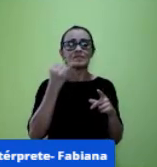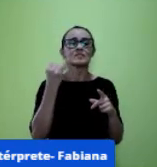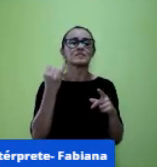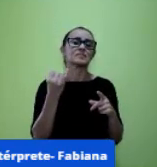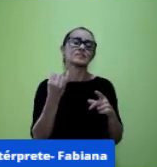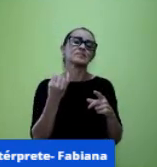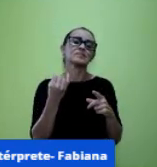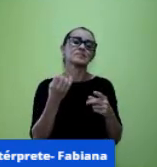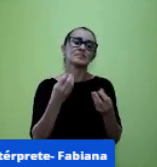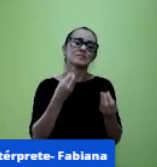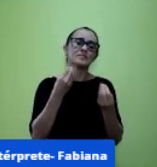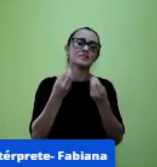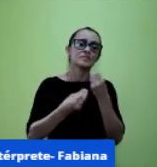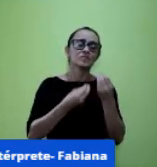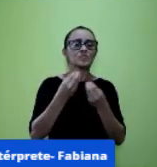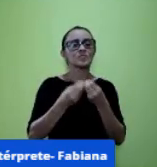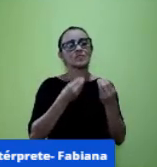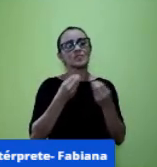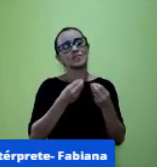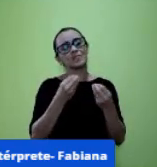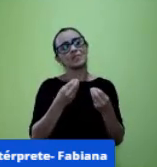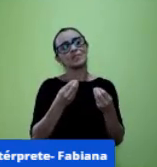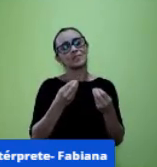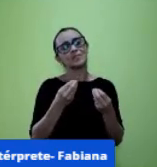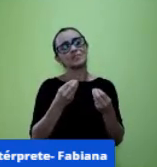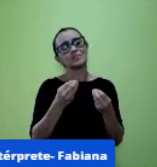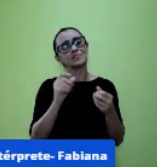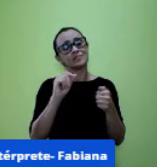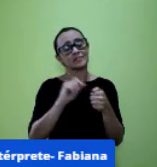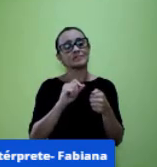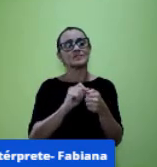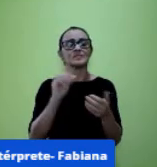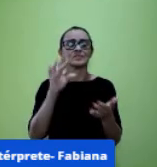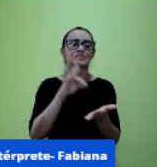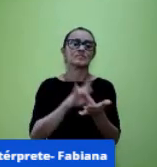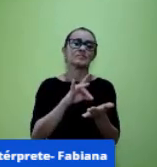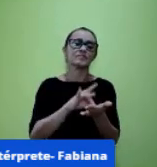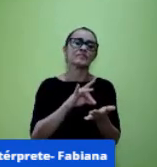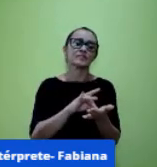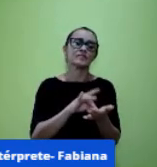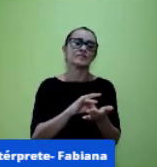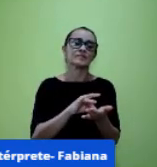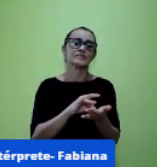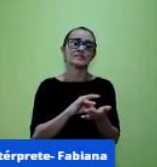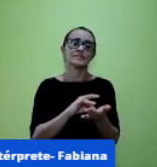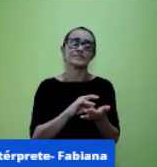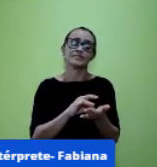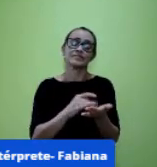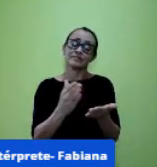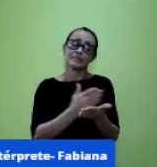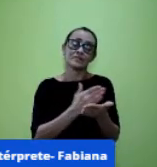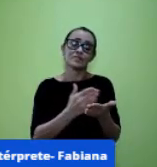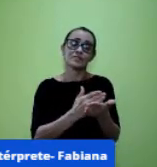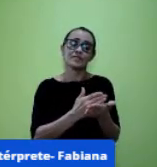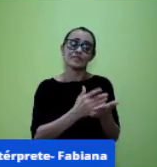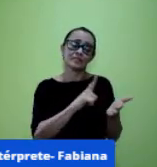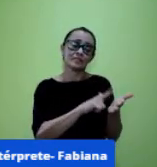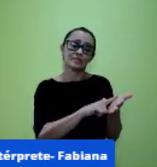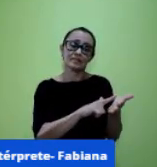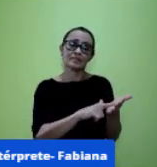essa atenção né senão realmente a gente fica com a cartilha assim só que numa maneira